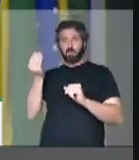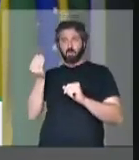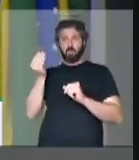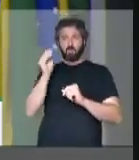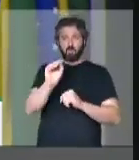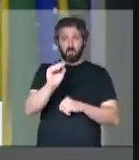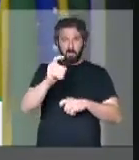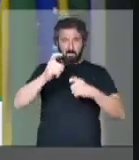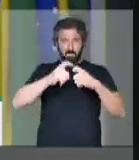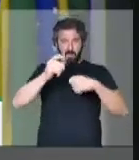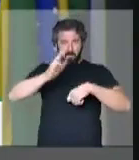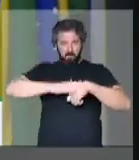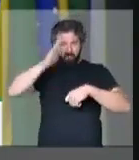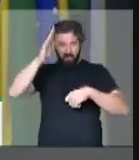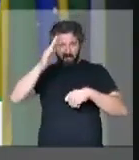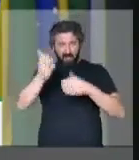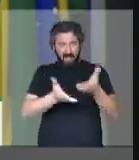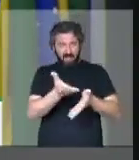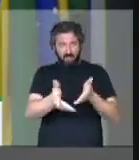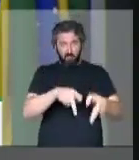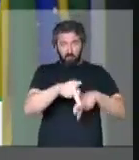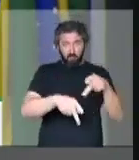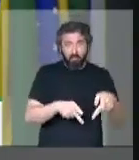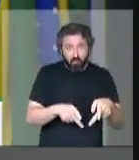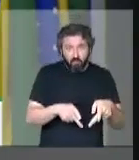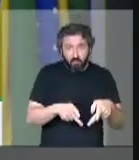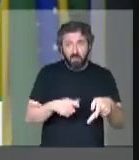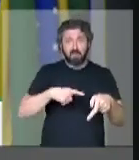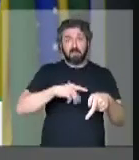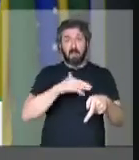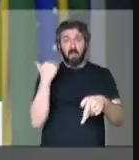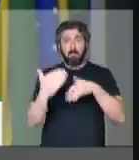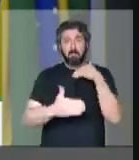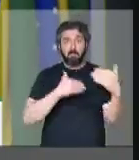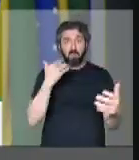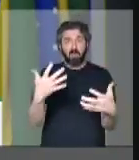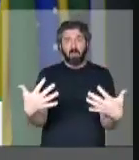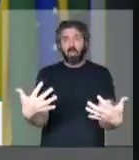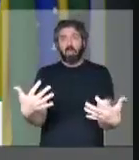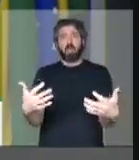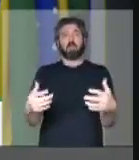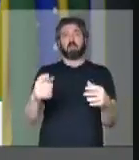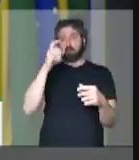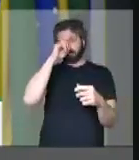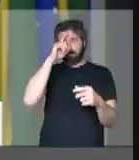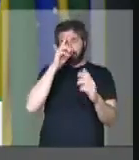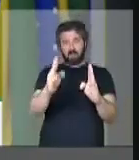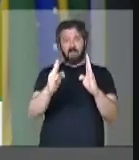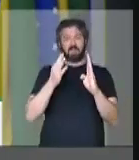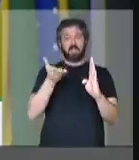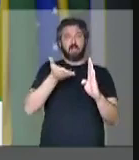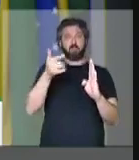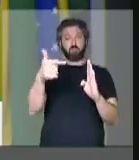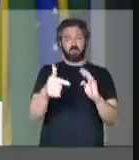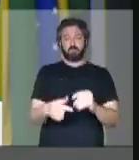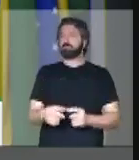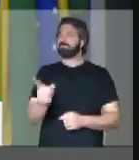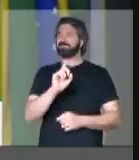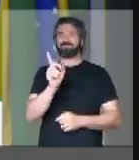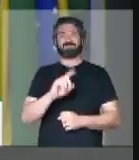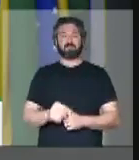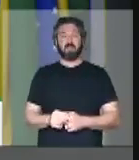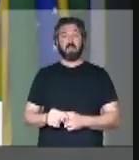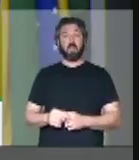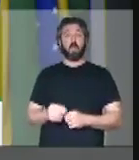mais médicos para atender o povo que está morrendo na fila do desatendimento? Não.